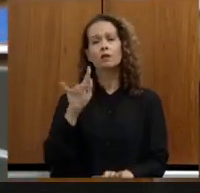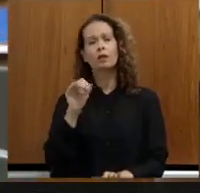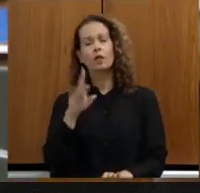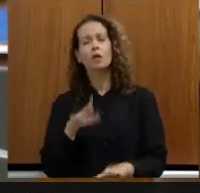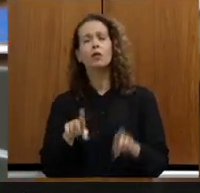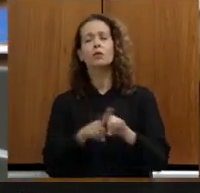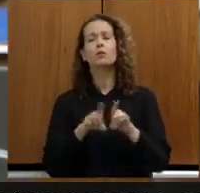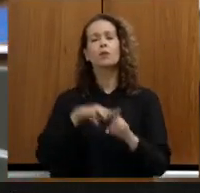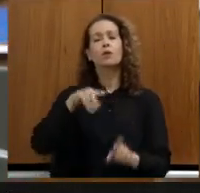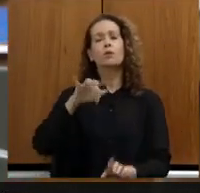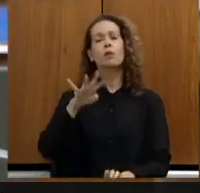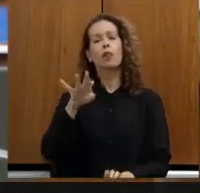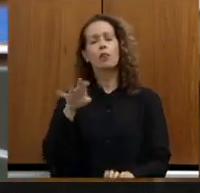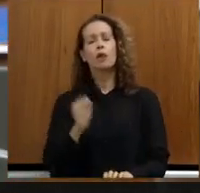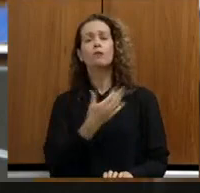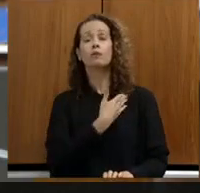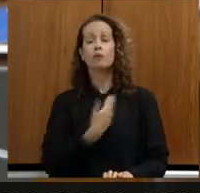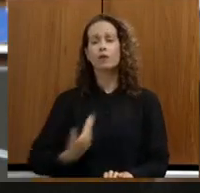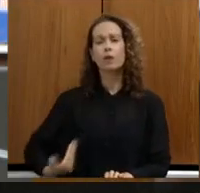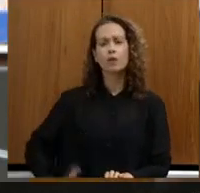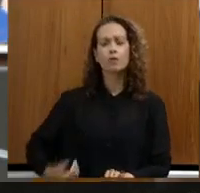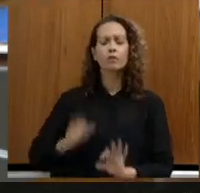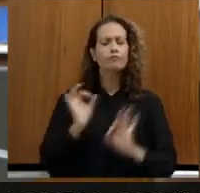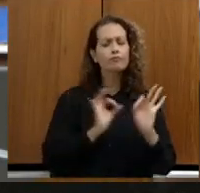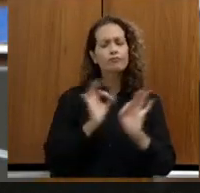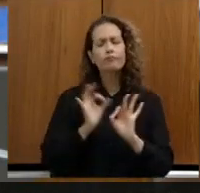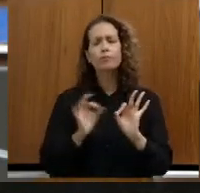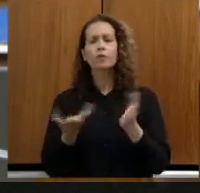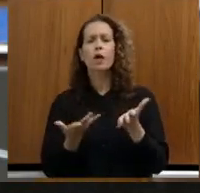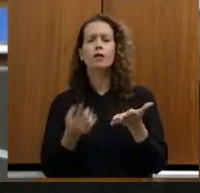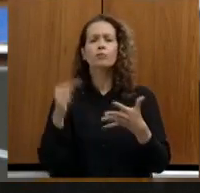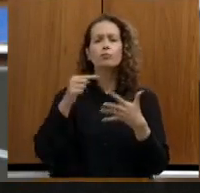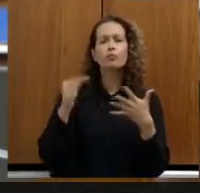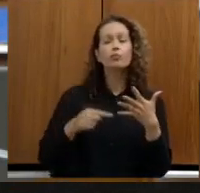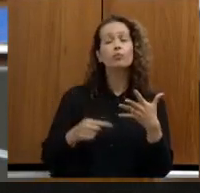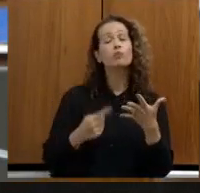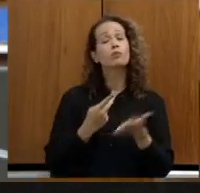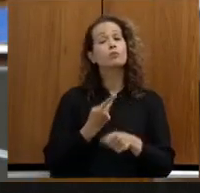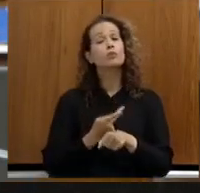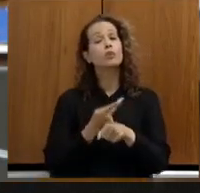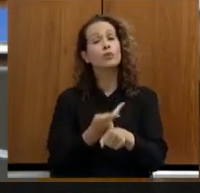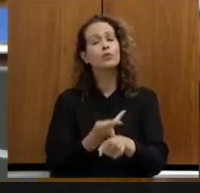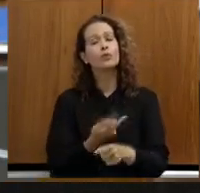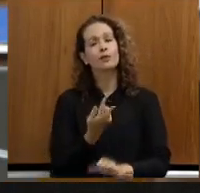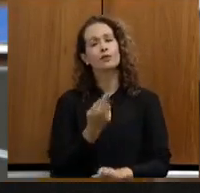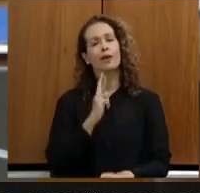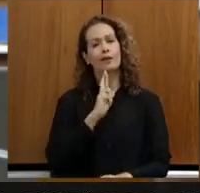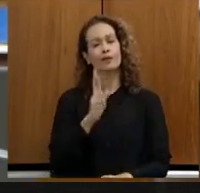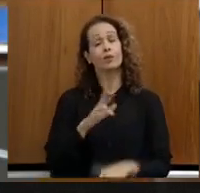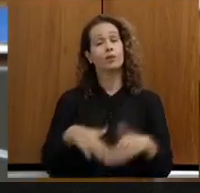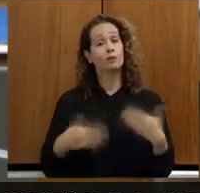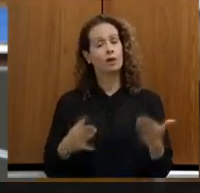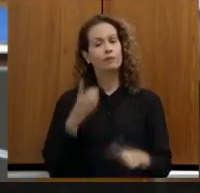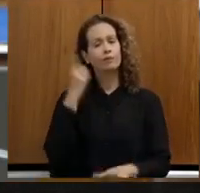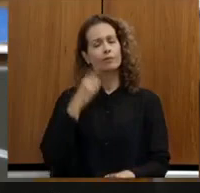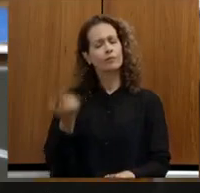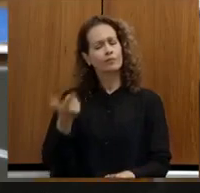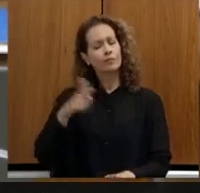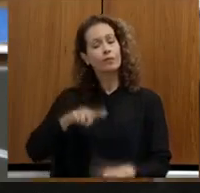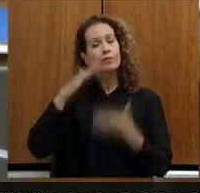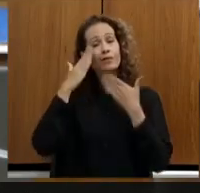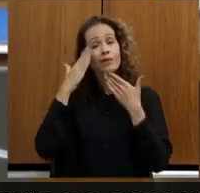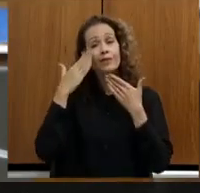Matheus e governador tem dado as diretrizes para que a gente busque a solução o quanto antes então deputado eu queria mais uma vez